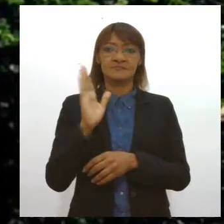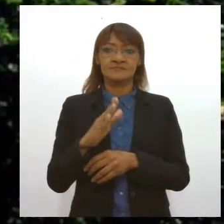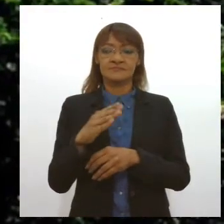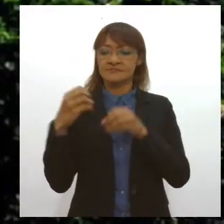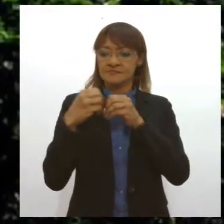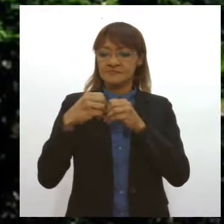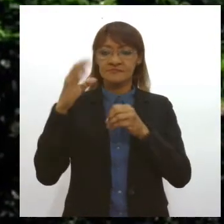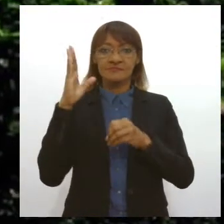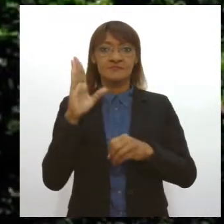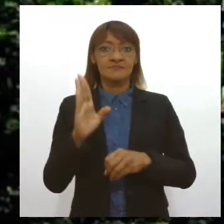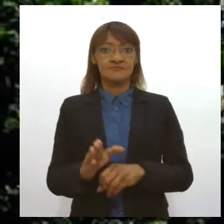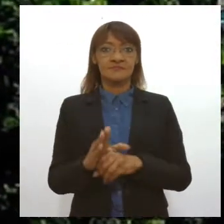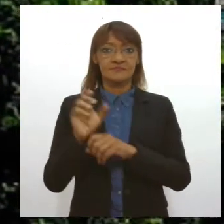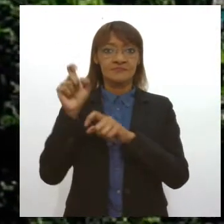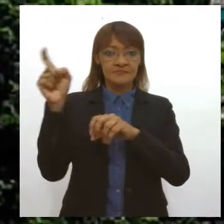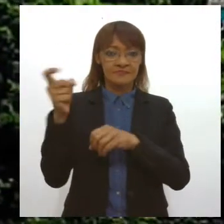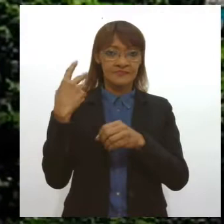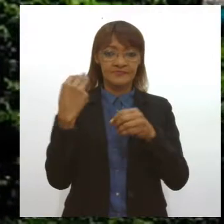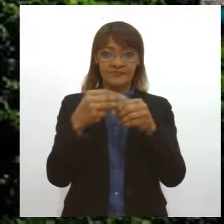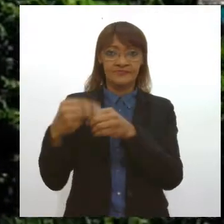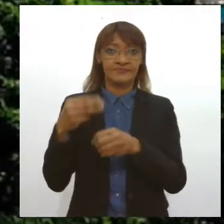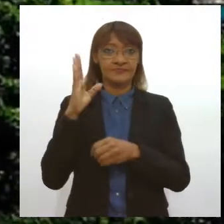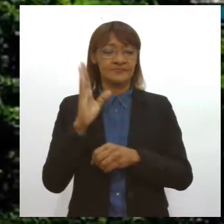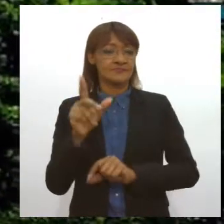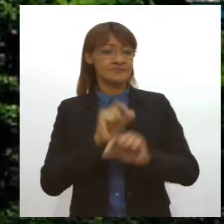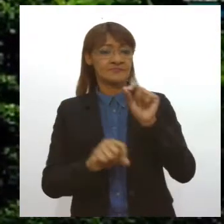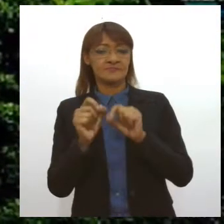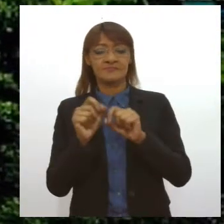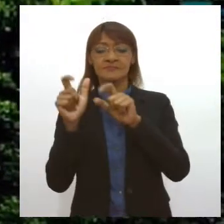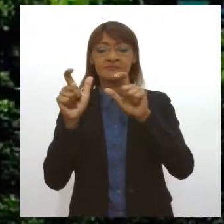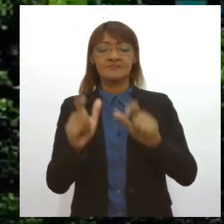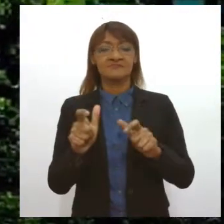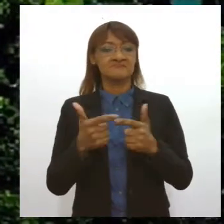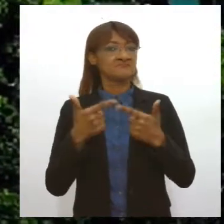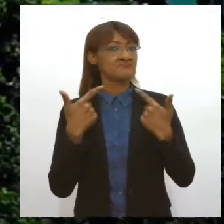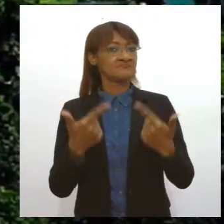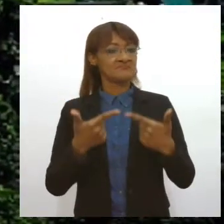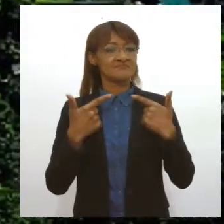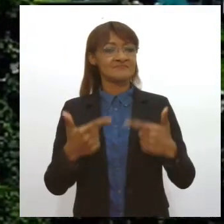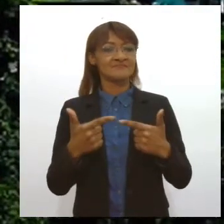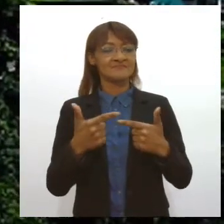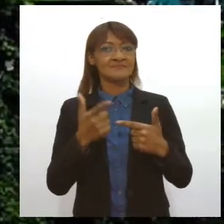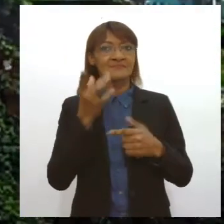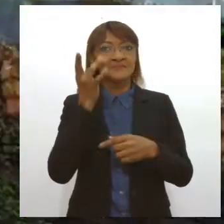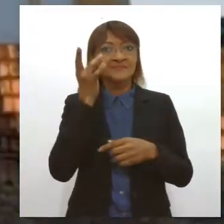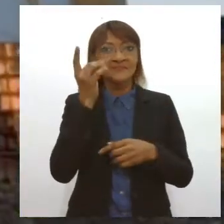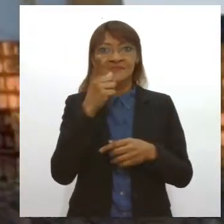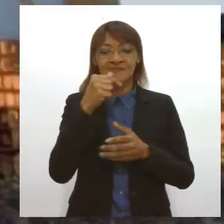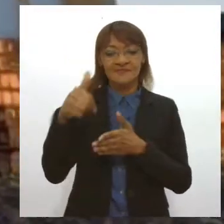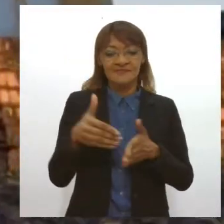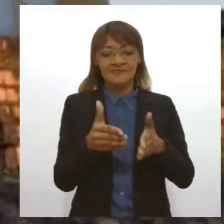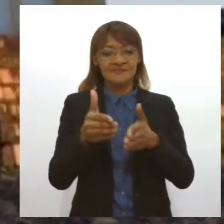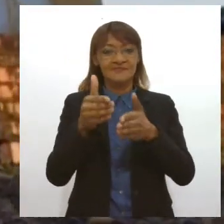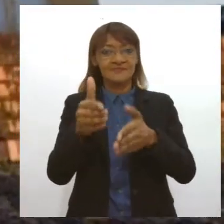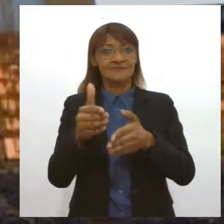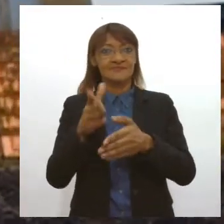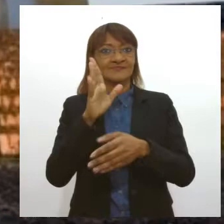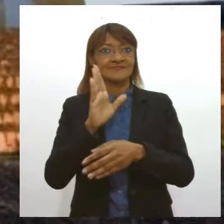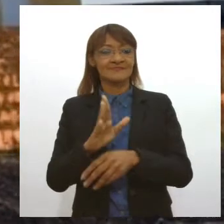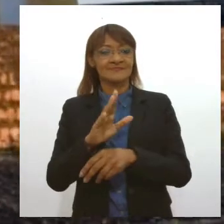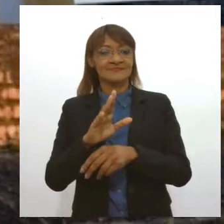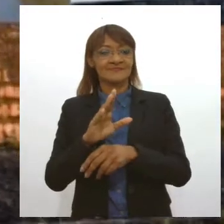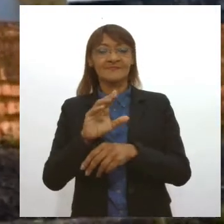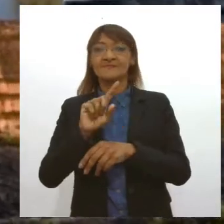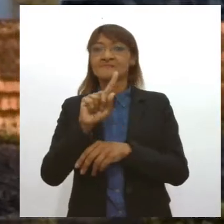devido às atividades açucareiras e sua localização privilegiada, as margens do rio Cotiguiba. Foi lá onde Horácio